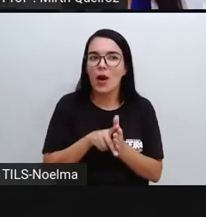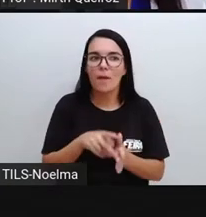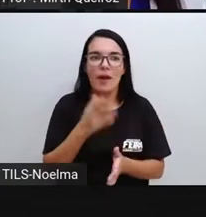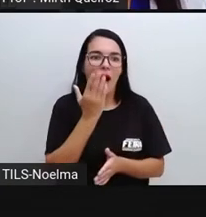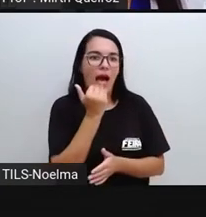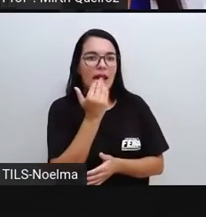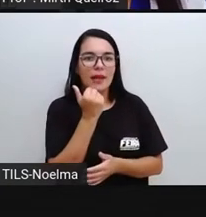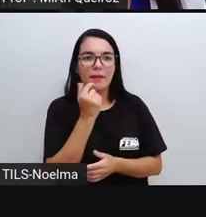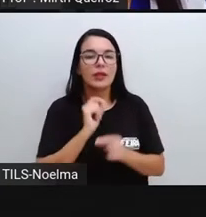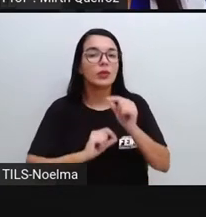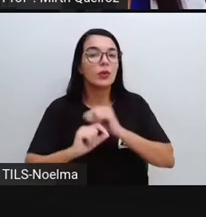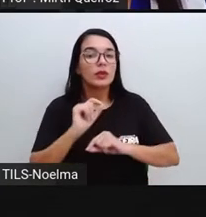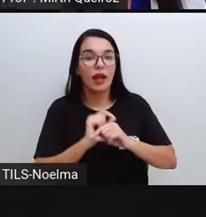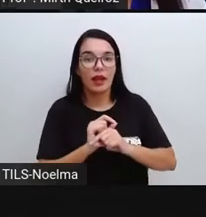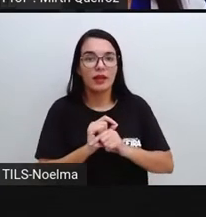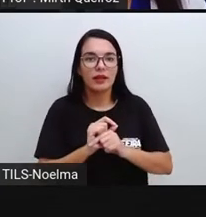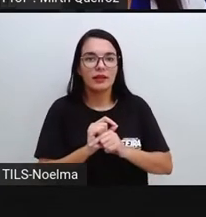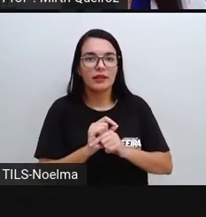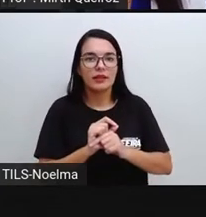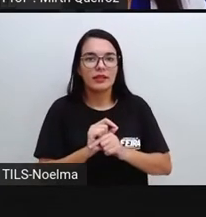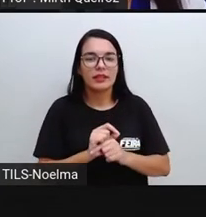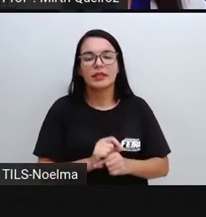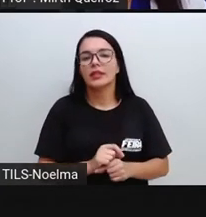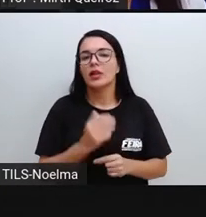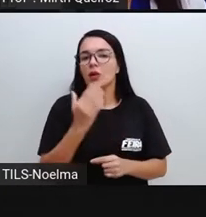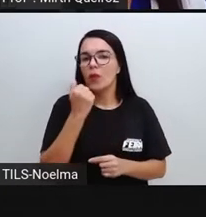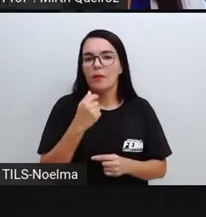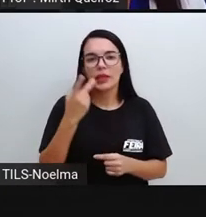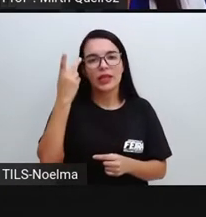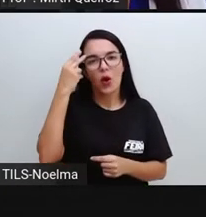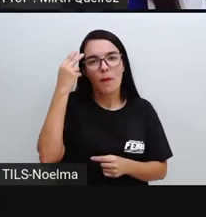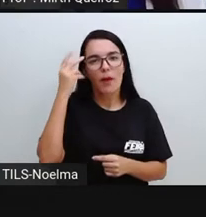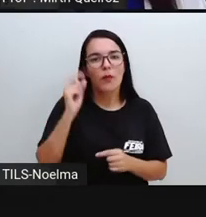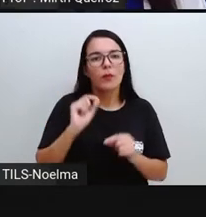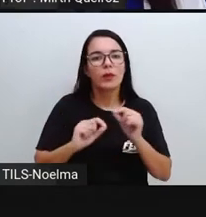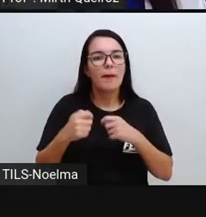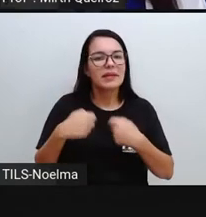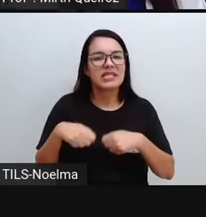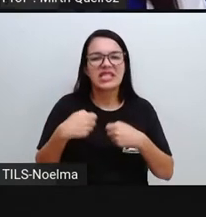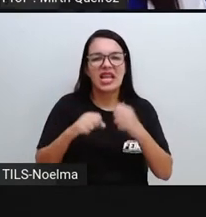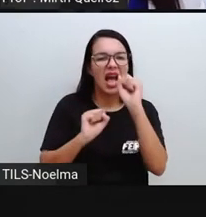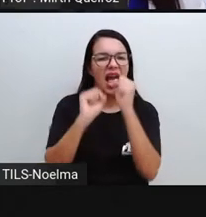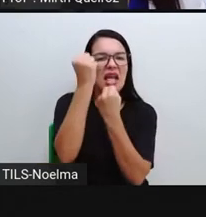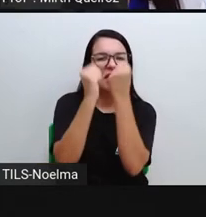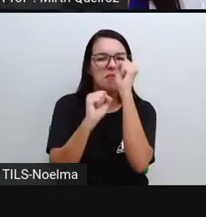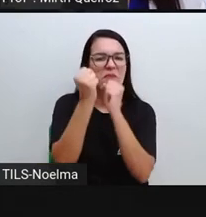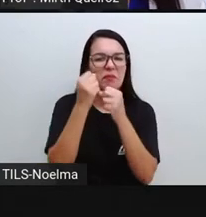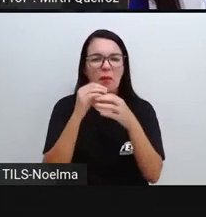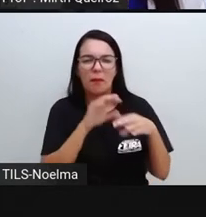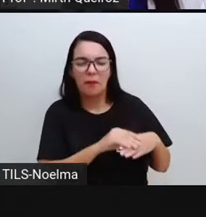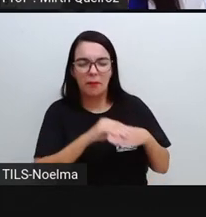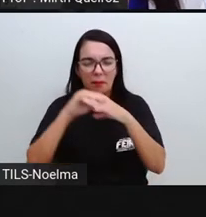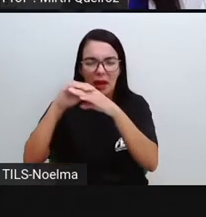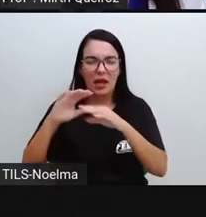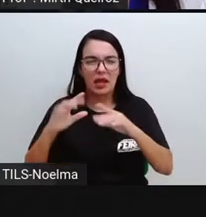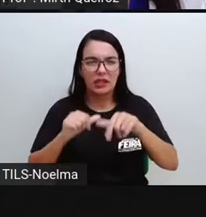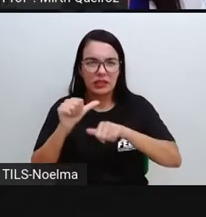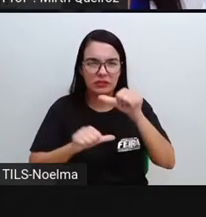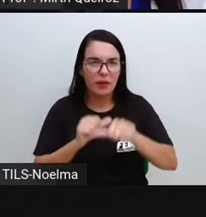In natura são aqueles alimentos que a gente consome de forma natural. Tem que, para isso, precisa ser transformado, né?